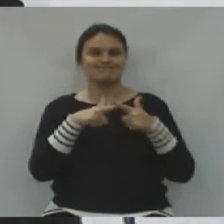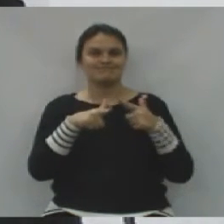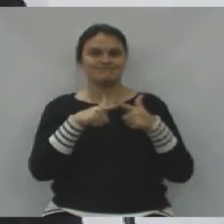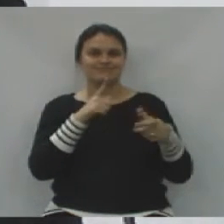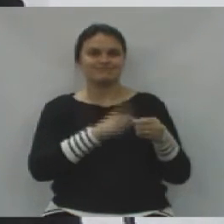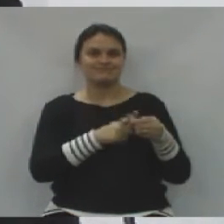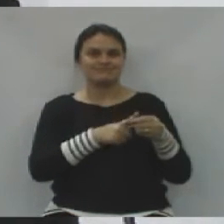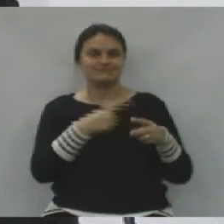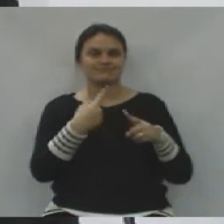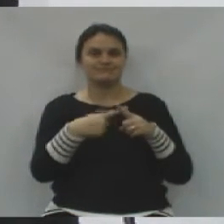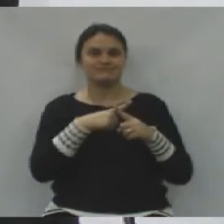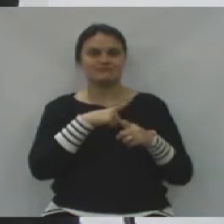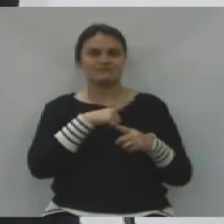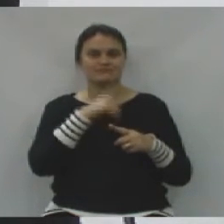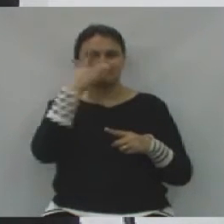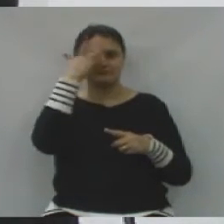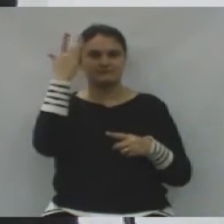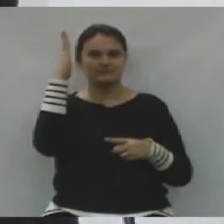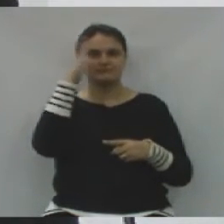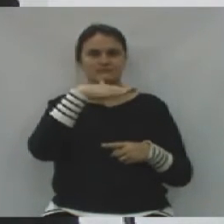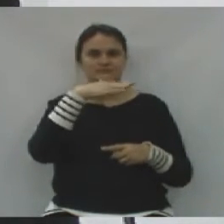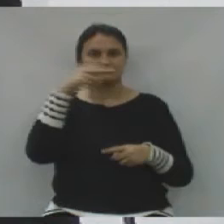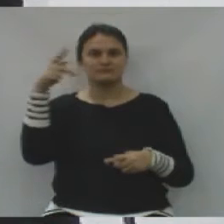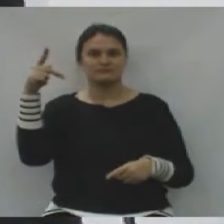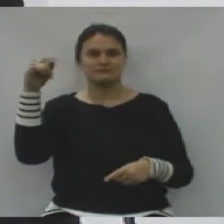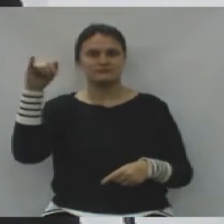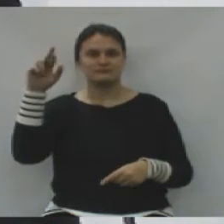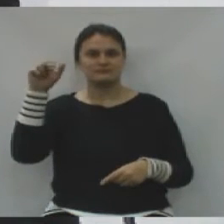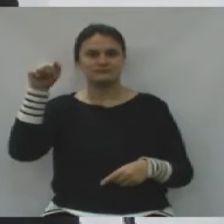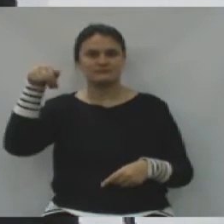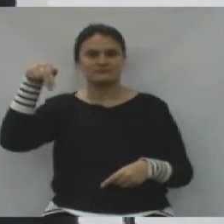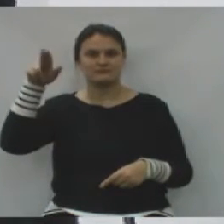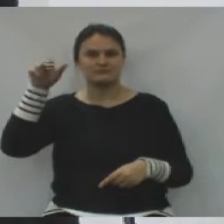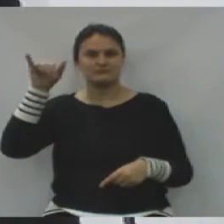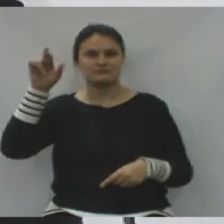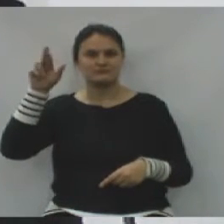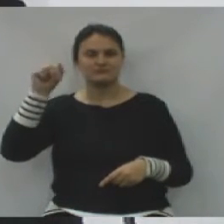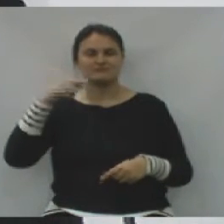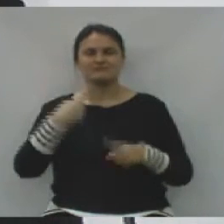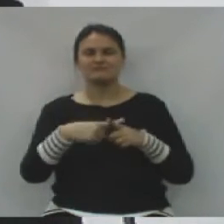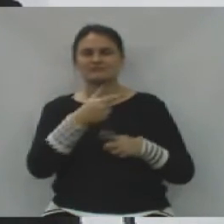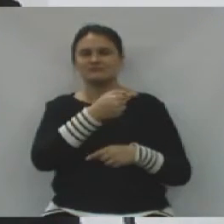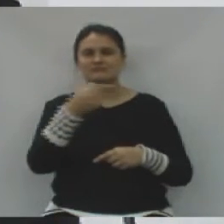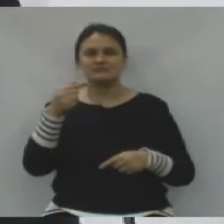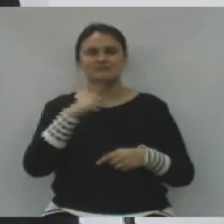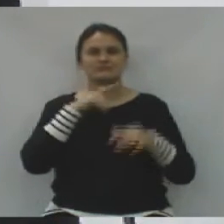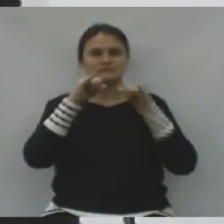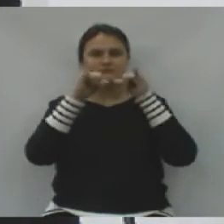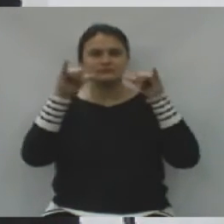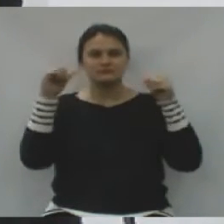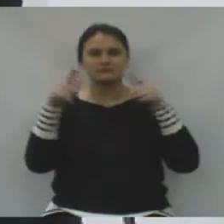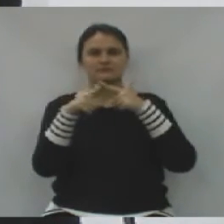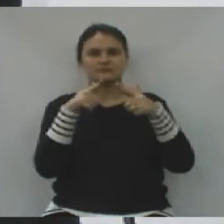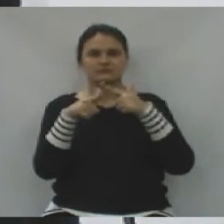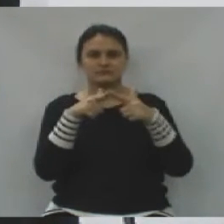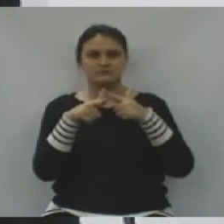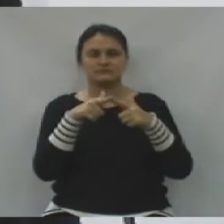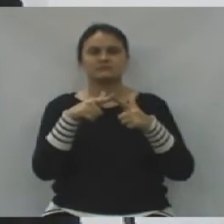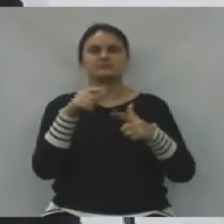Acabam, ainda Piracuara, cidades, sendo notícias, semanalmente, de